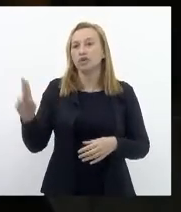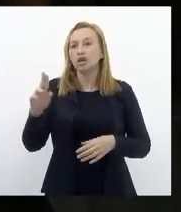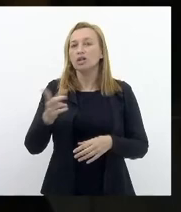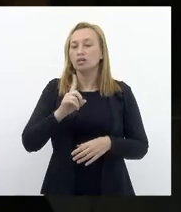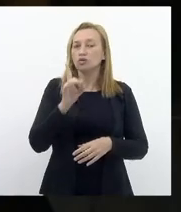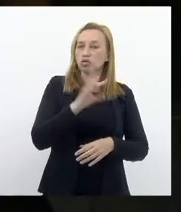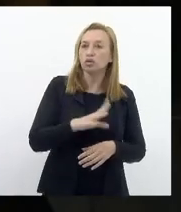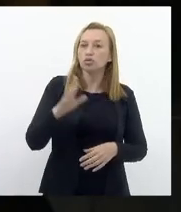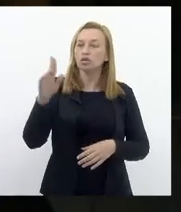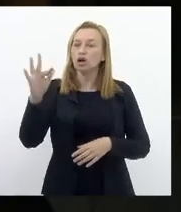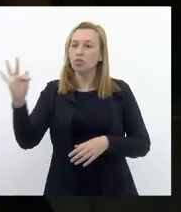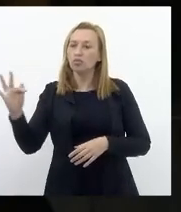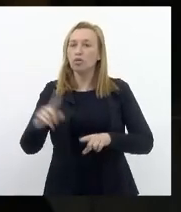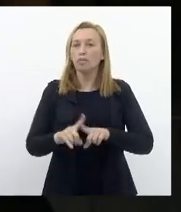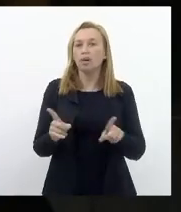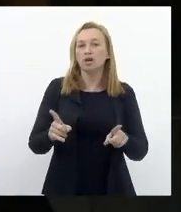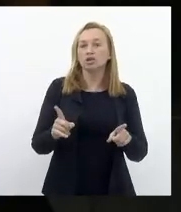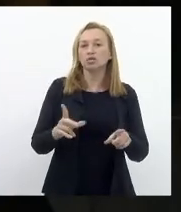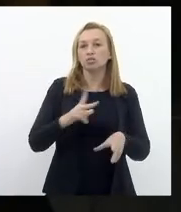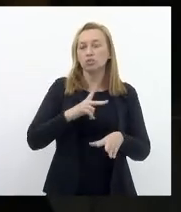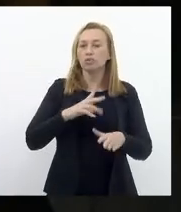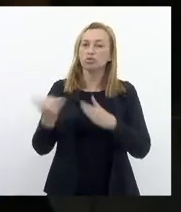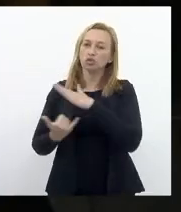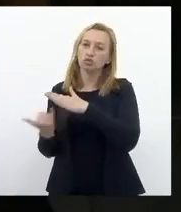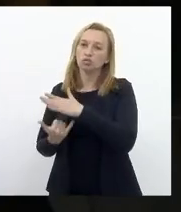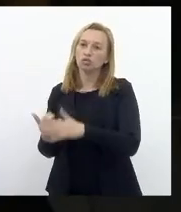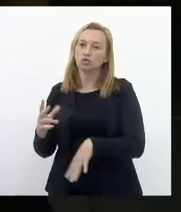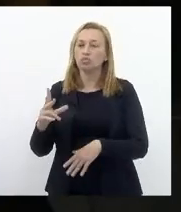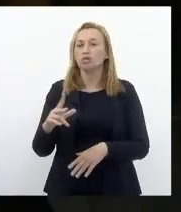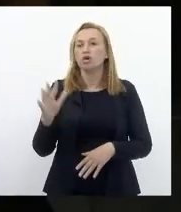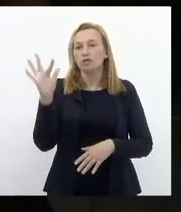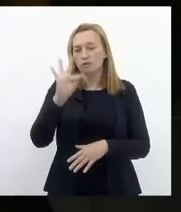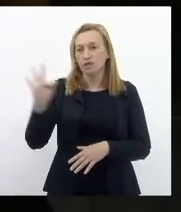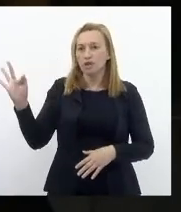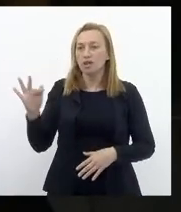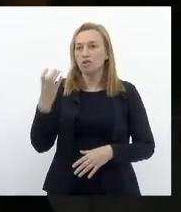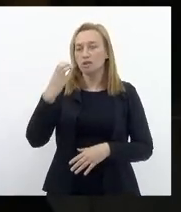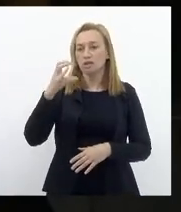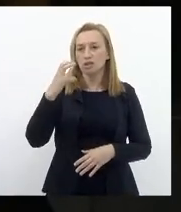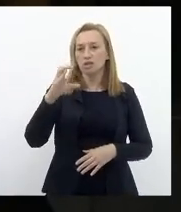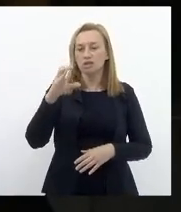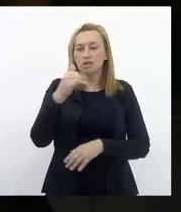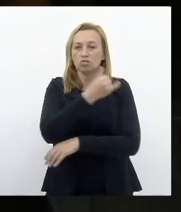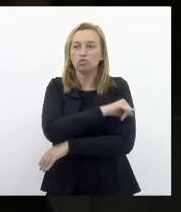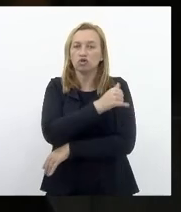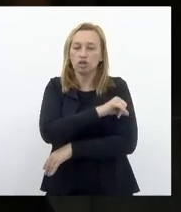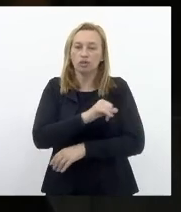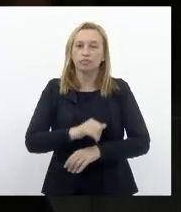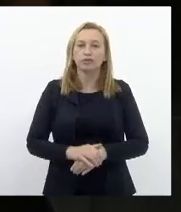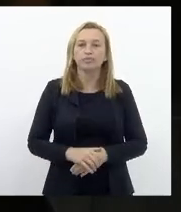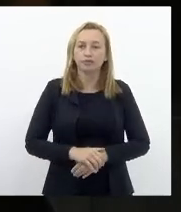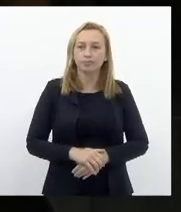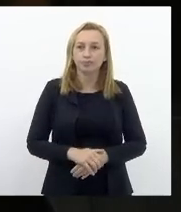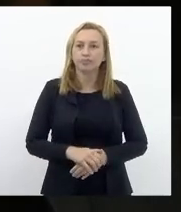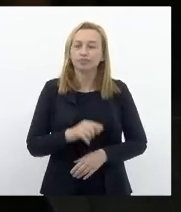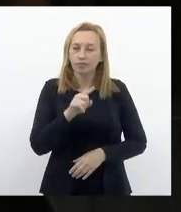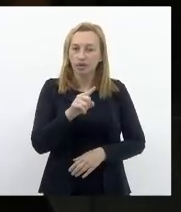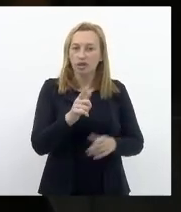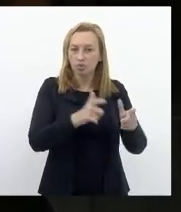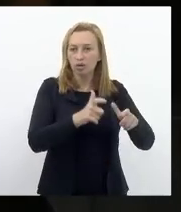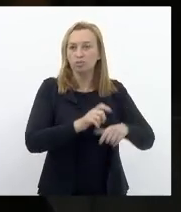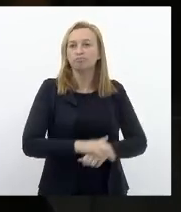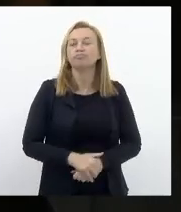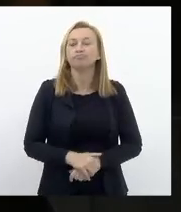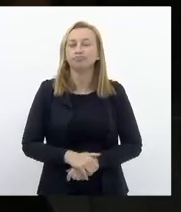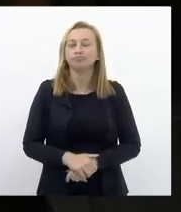Da própria Do próprio Instituto Federal De Educação, Ciência e Tecnologia Do Rio de Janeiro Na sua sede Na sua sede Ali naquela região